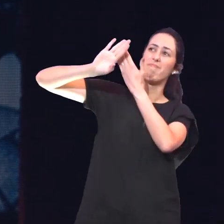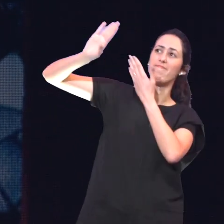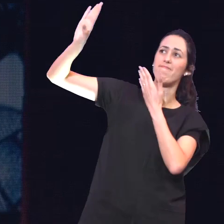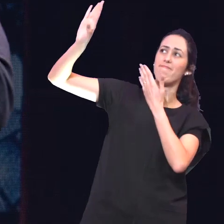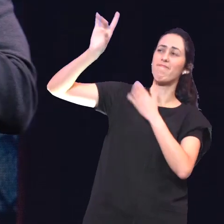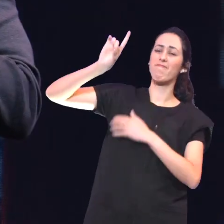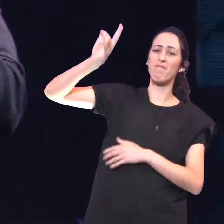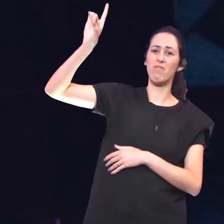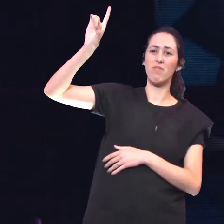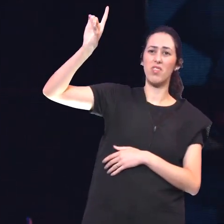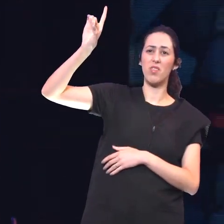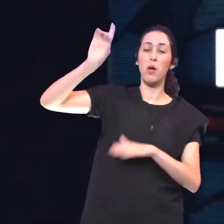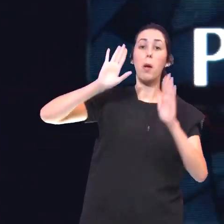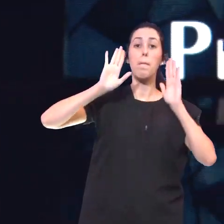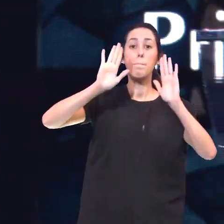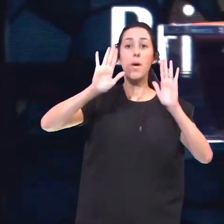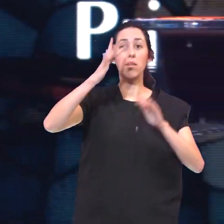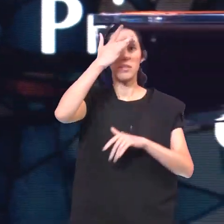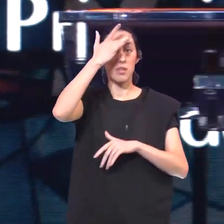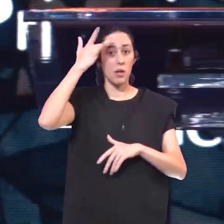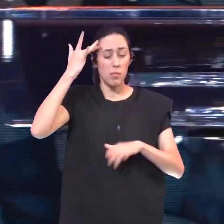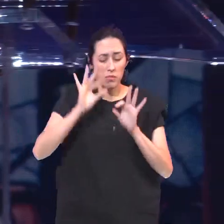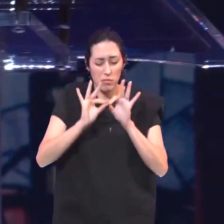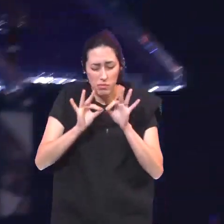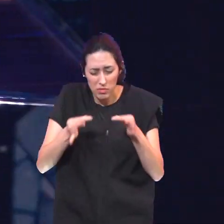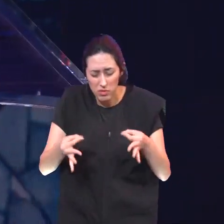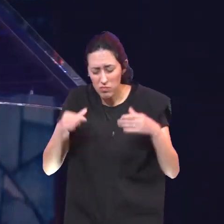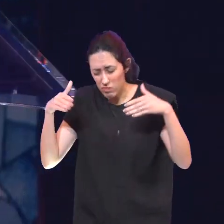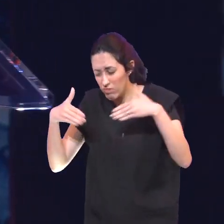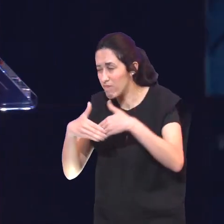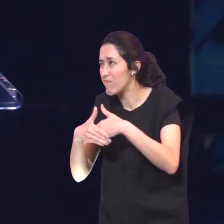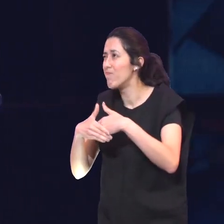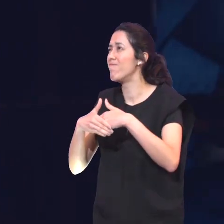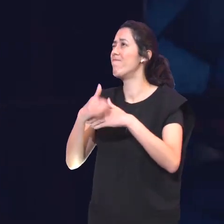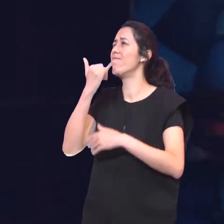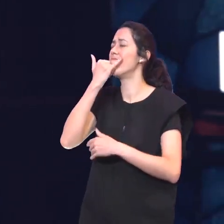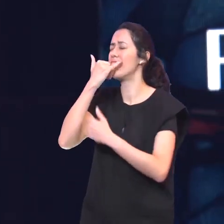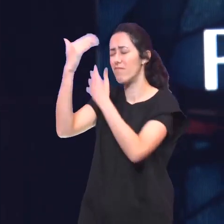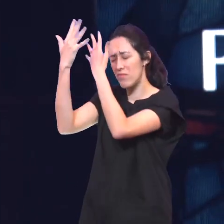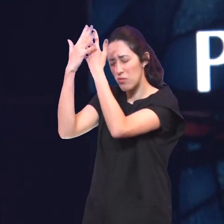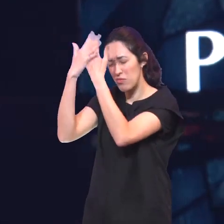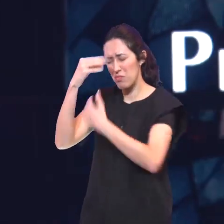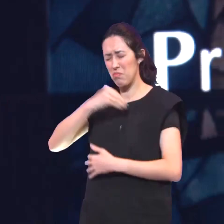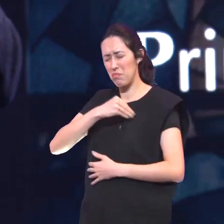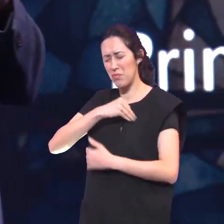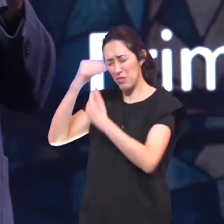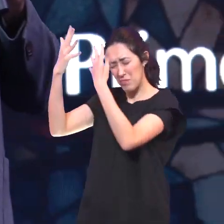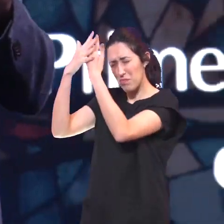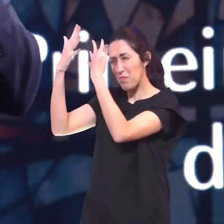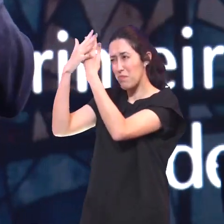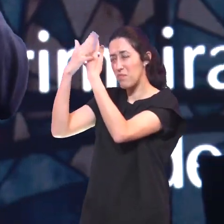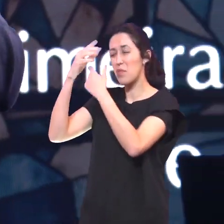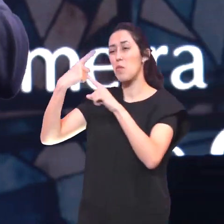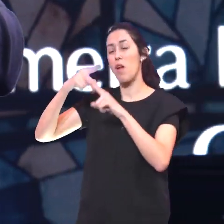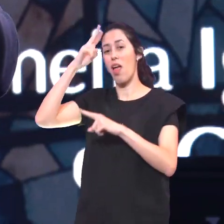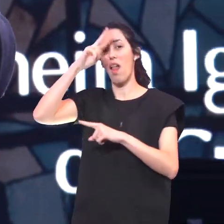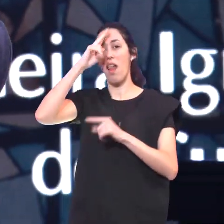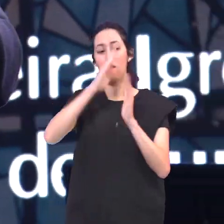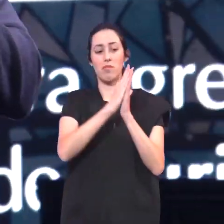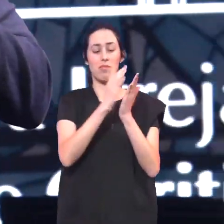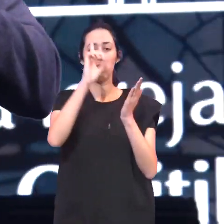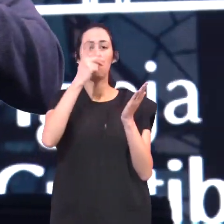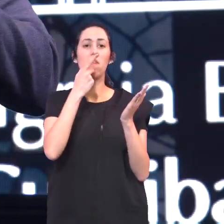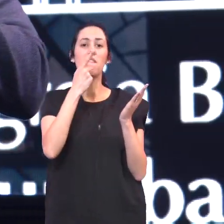Mas os humildes Confessam Os seus pecados Porque lembram Do que está escrito Que se confessarmos Os nossos